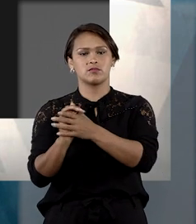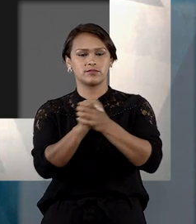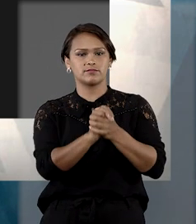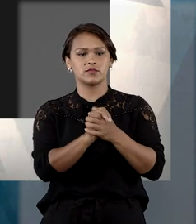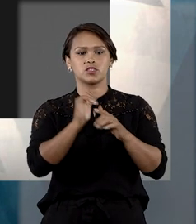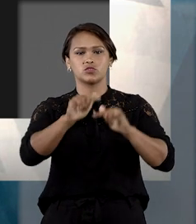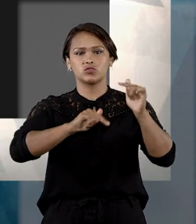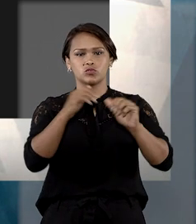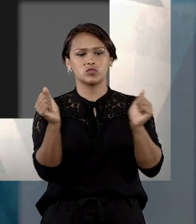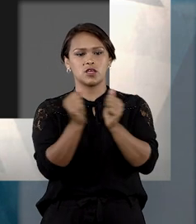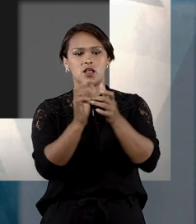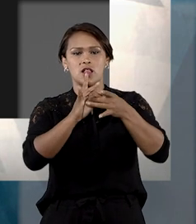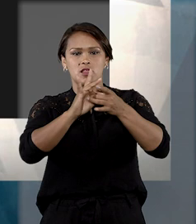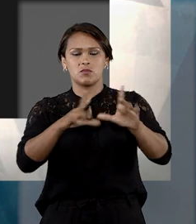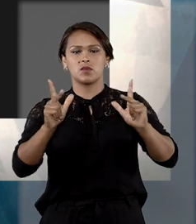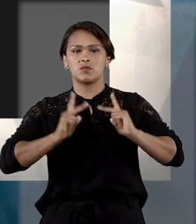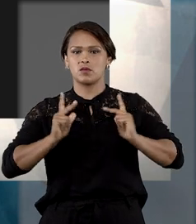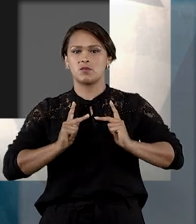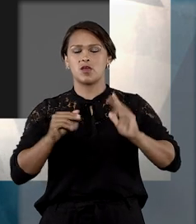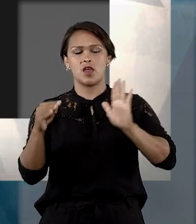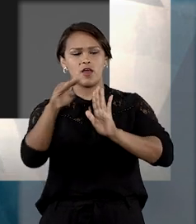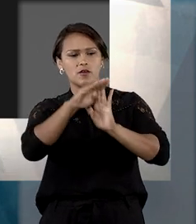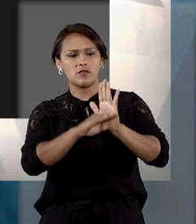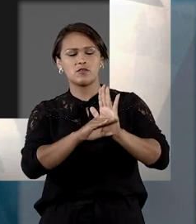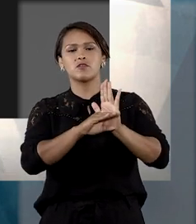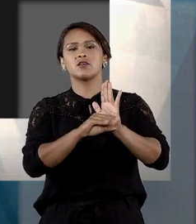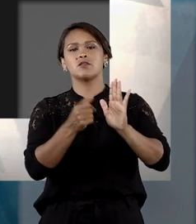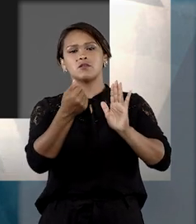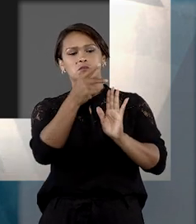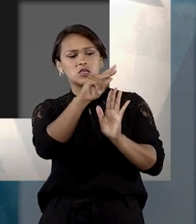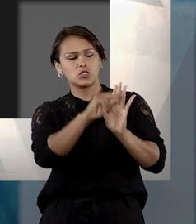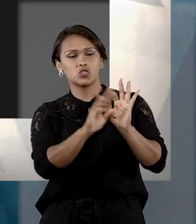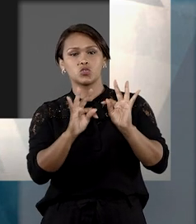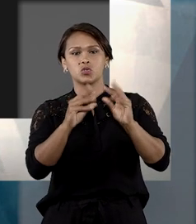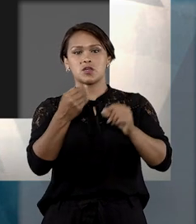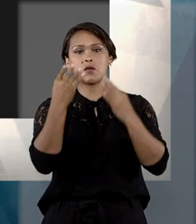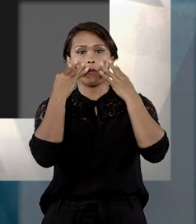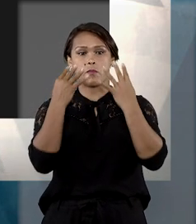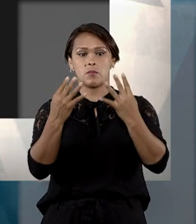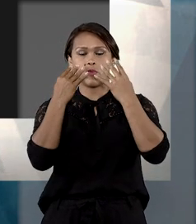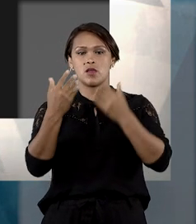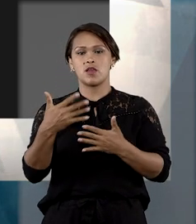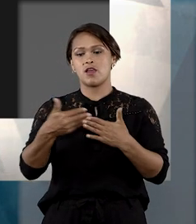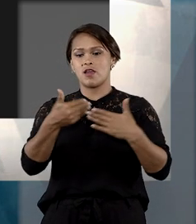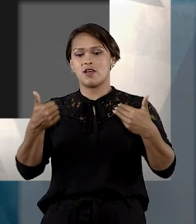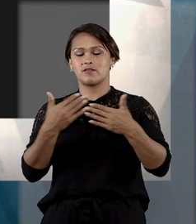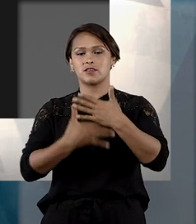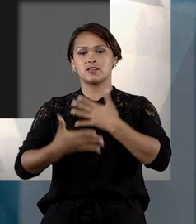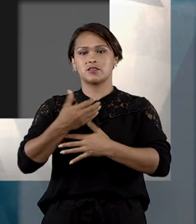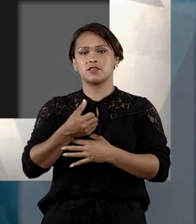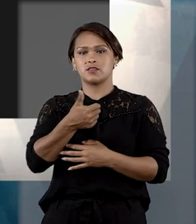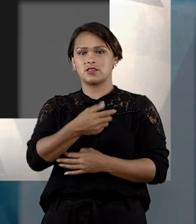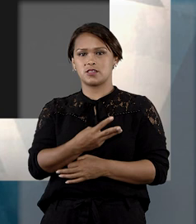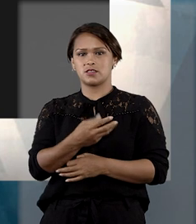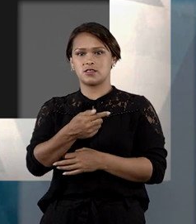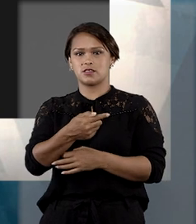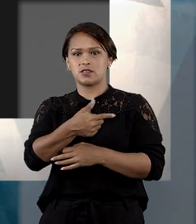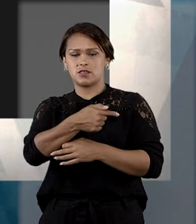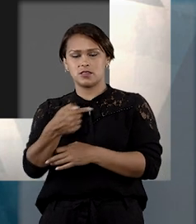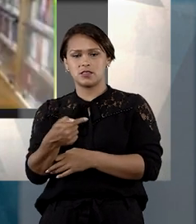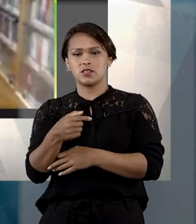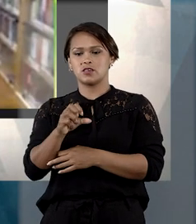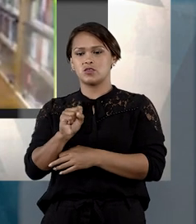em exercício da autonomia privada, firmem a escritura pública para afastar a incidência da súmula 377 do